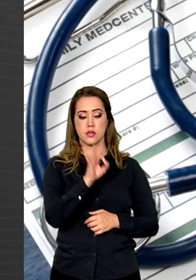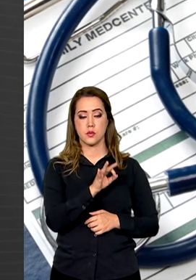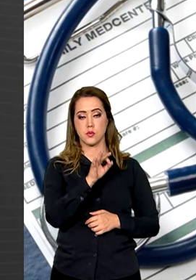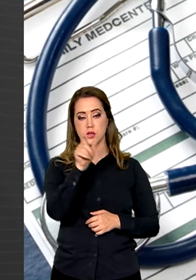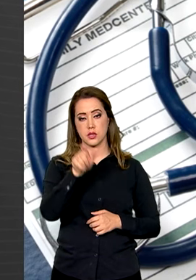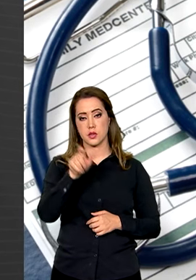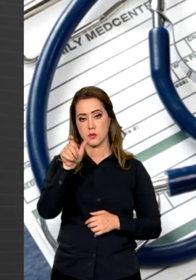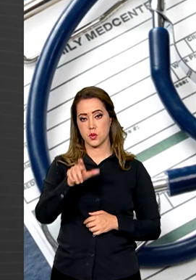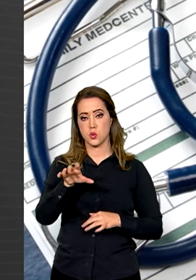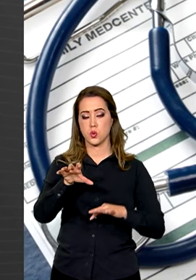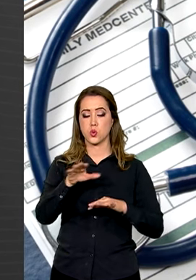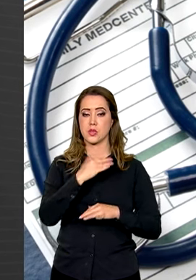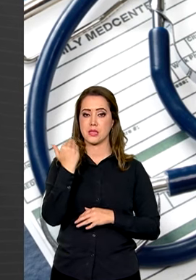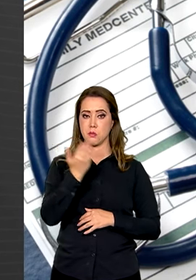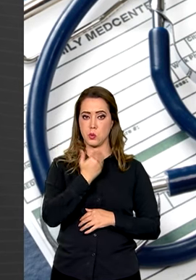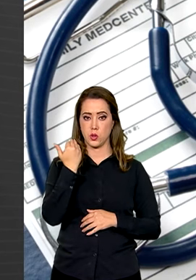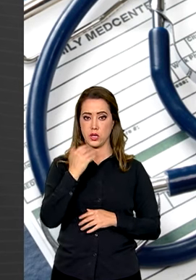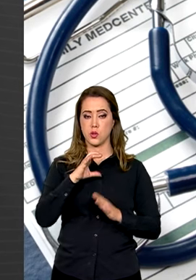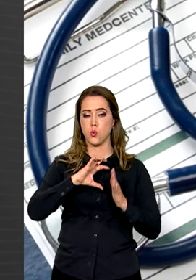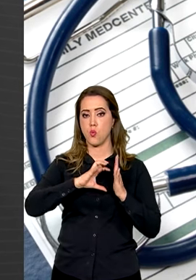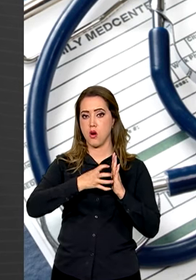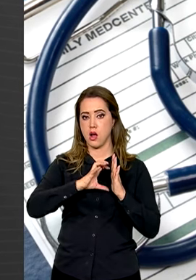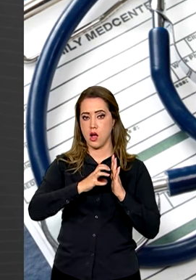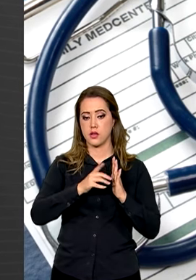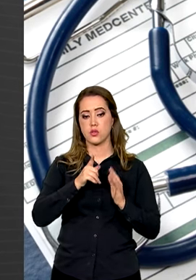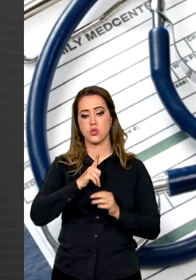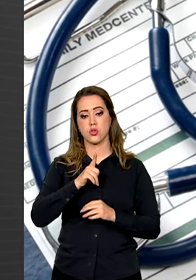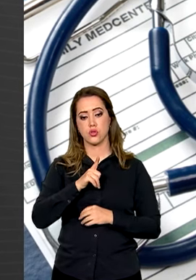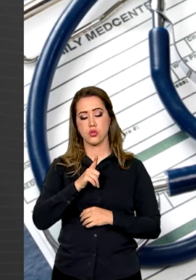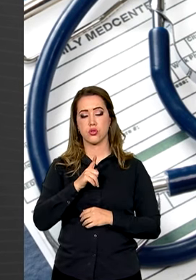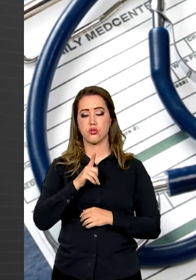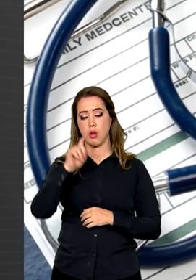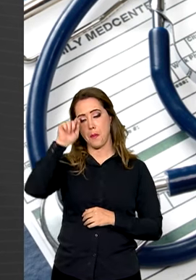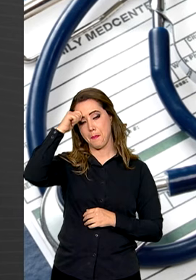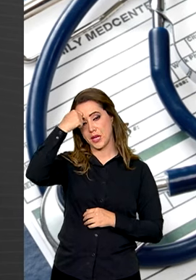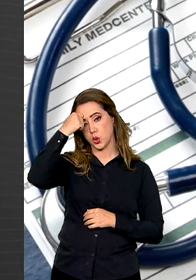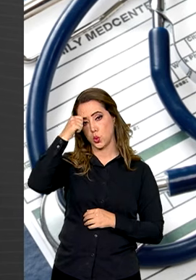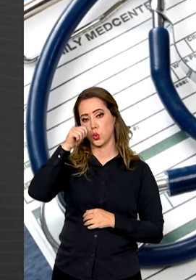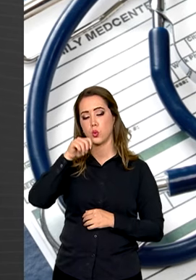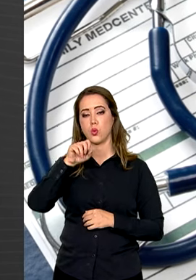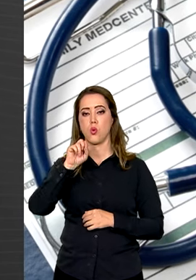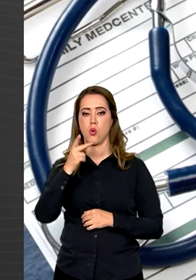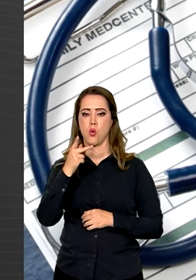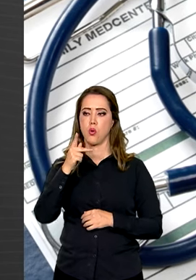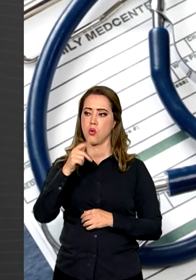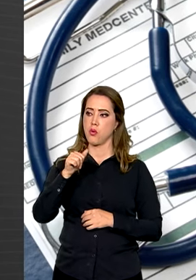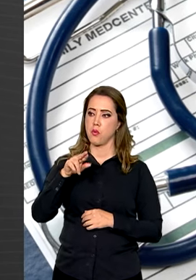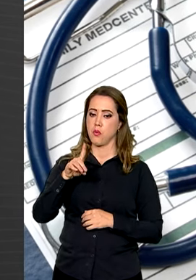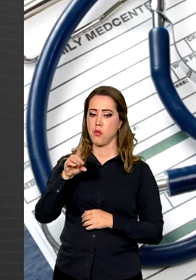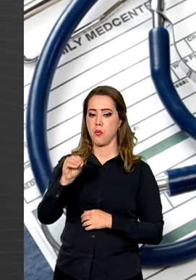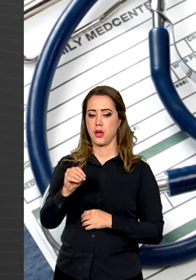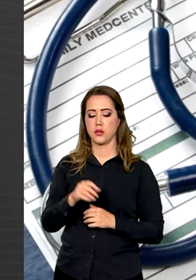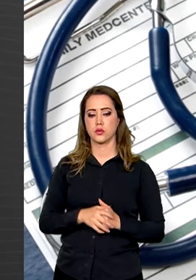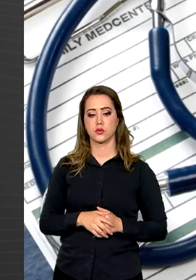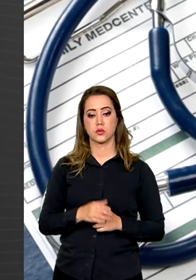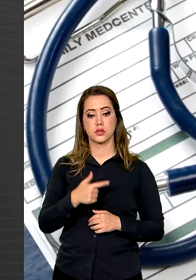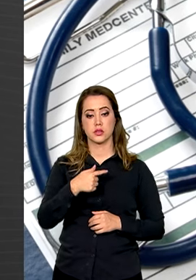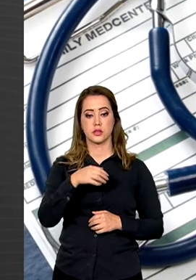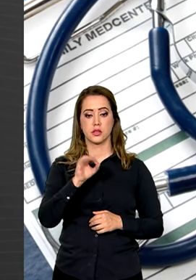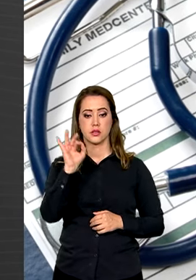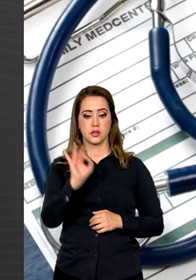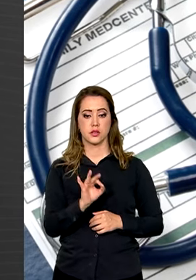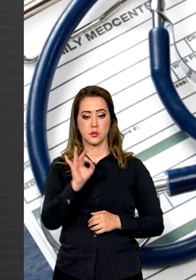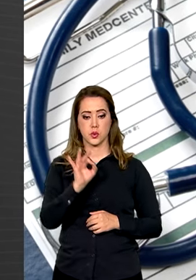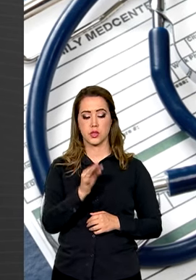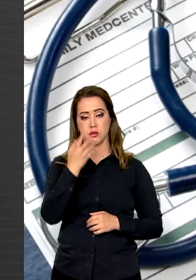diagnosticados em pessoas pretas e pardas. Mais de 70% de crianças com sífilis congênita são filhas